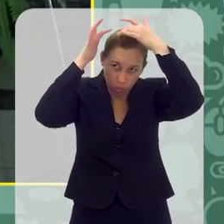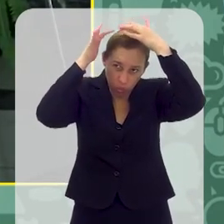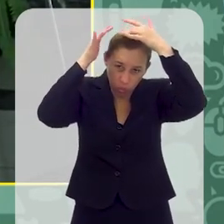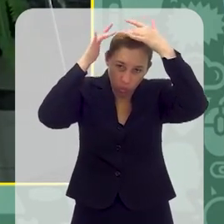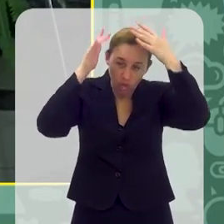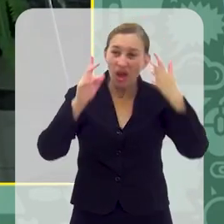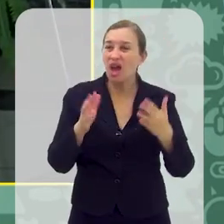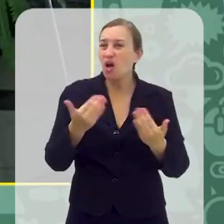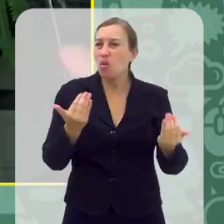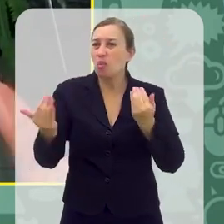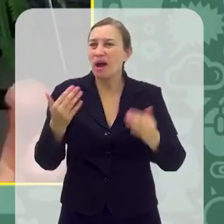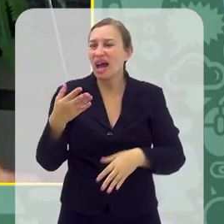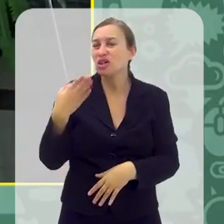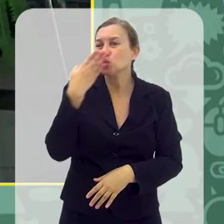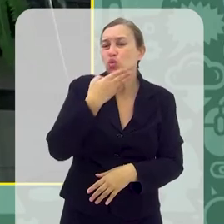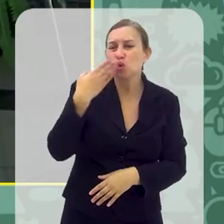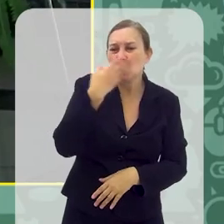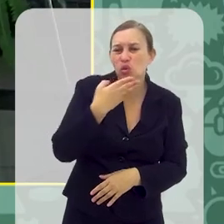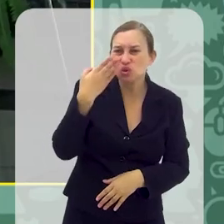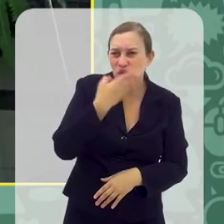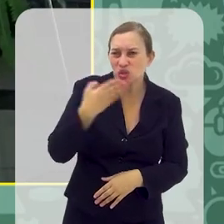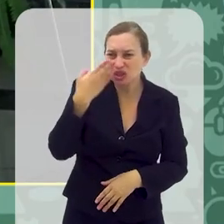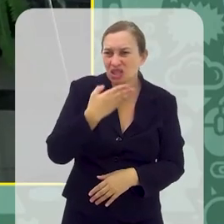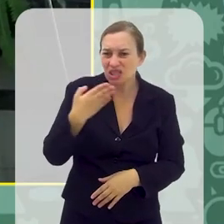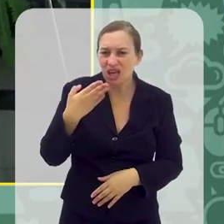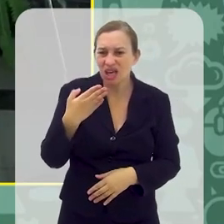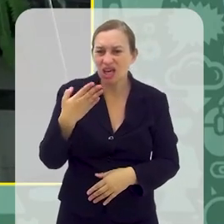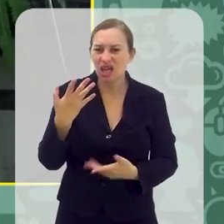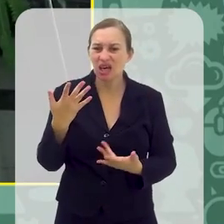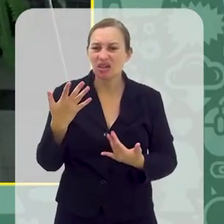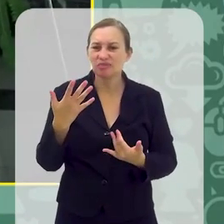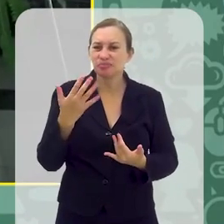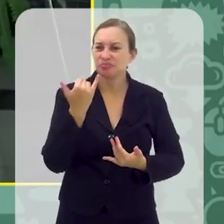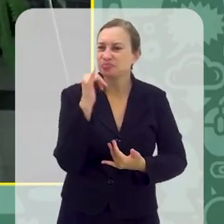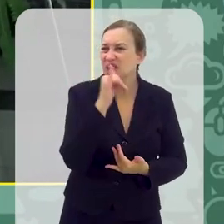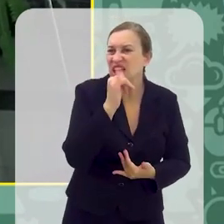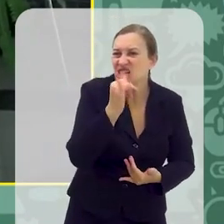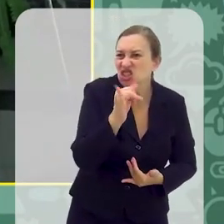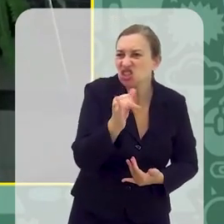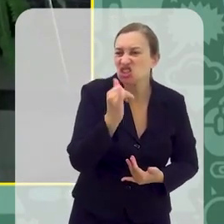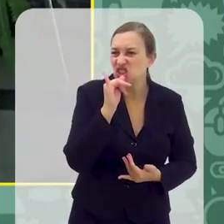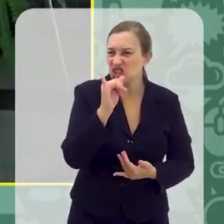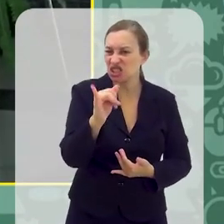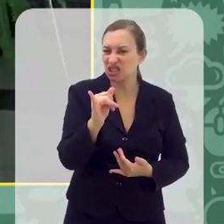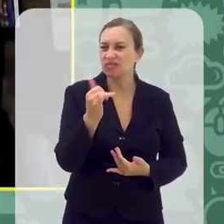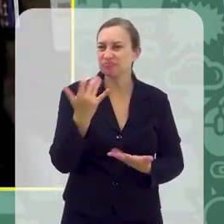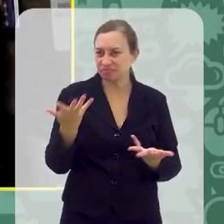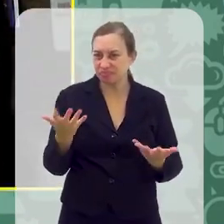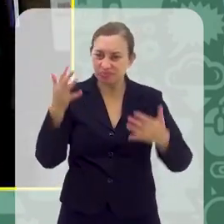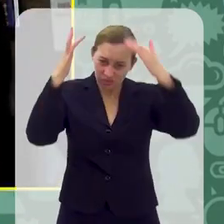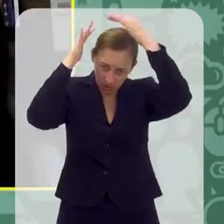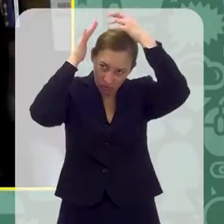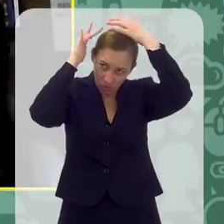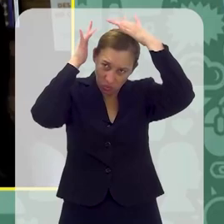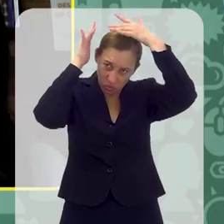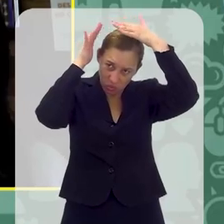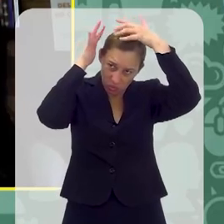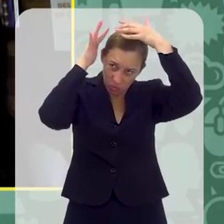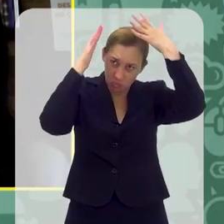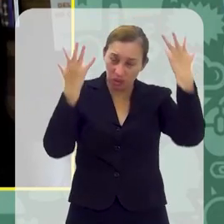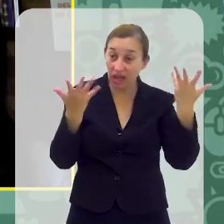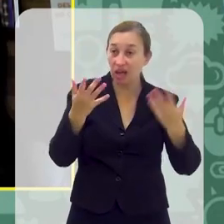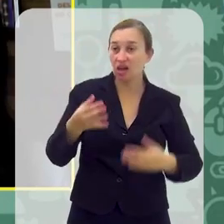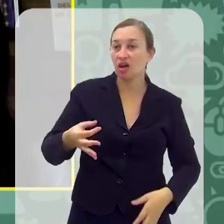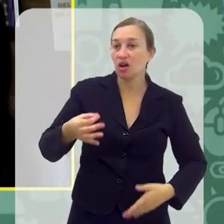refinado, né, o cérebro gosta de energia, não tem açúcar refinado na natureza, quando você põe uma colher de açúcar na boca, você fala, meu Deus,